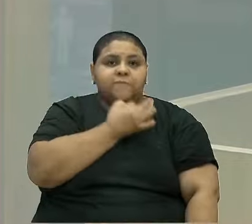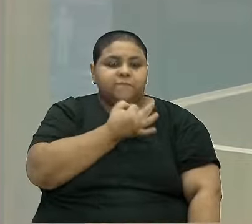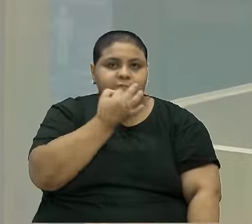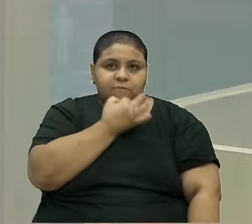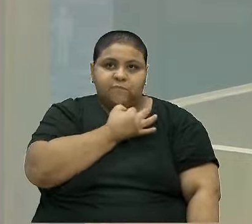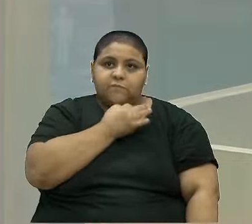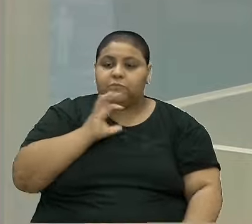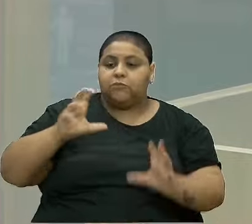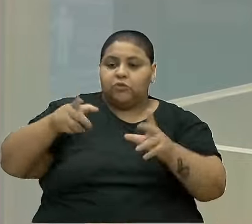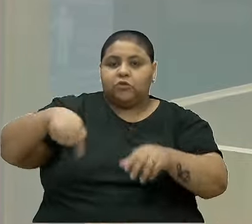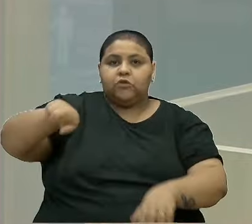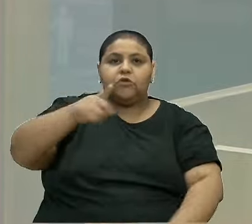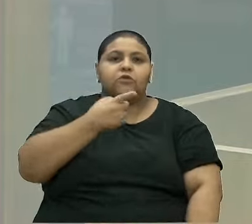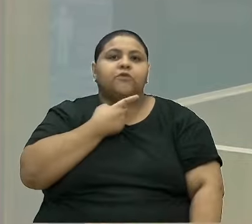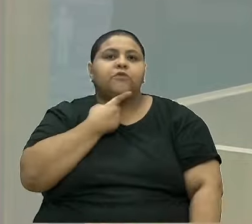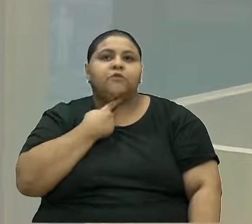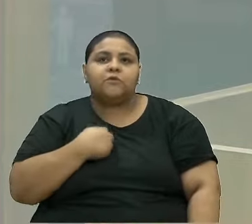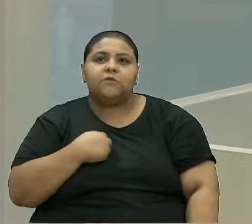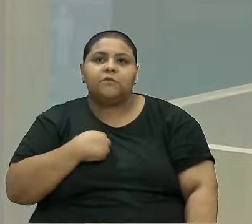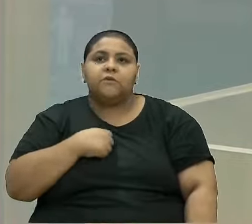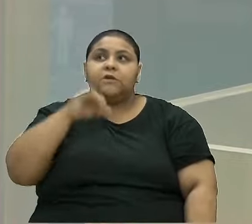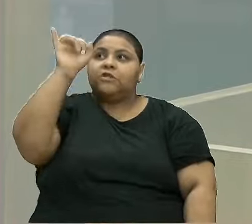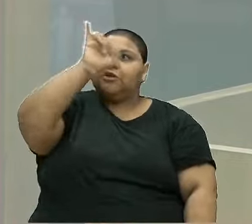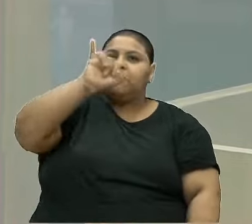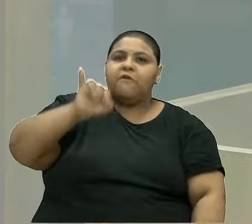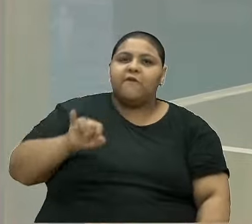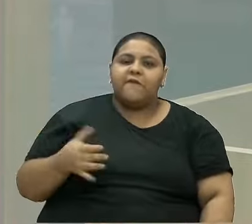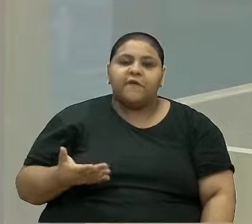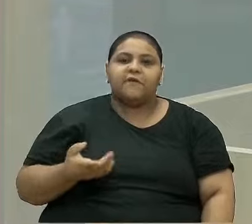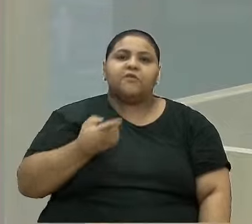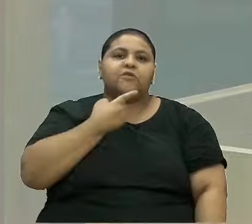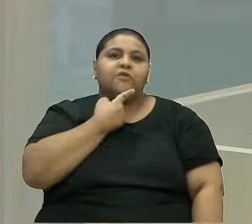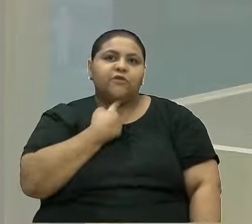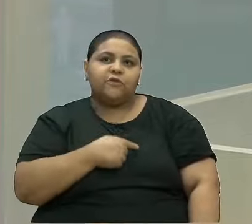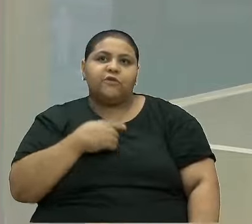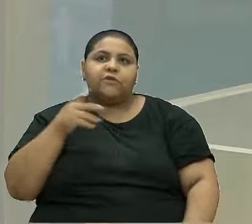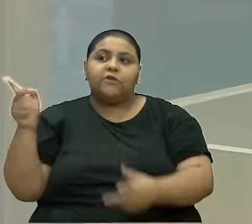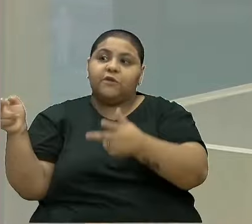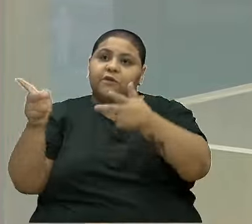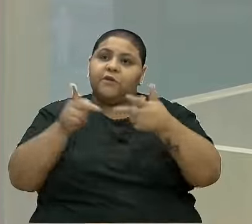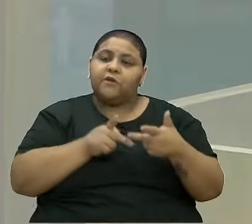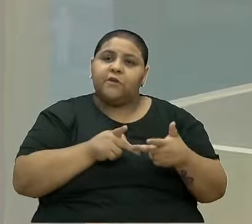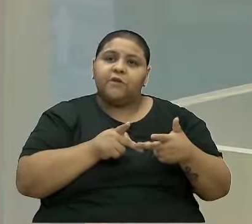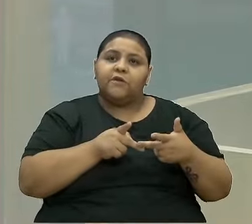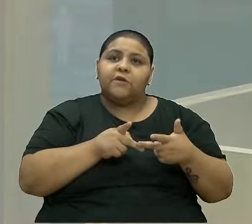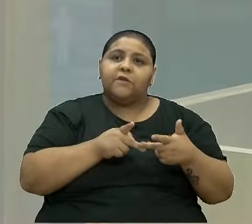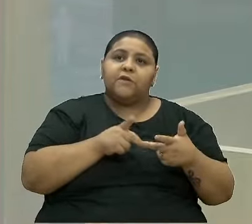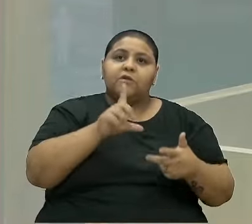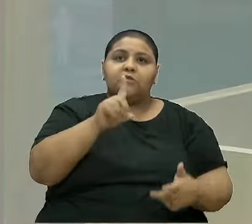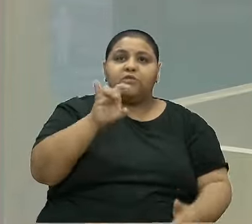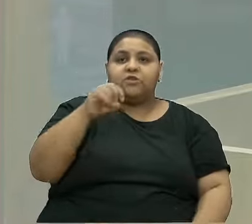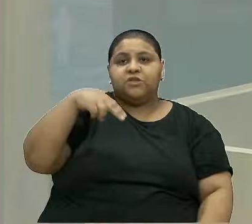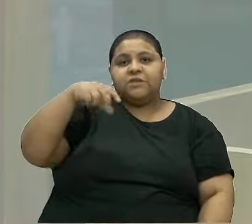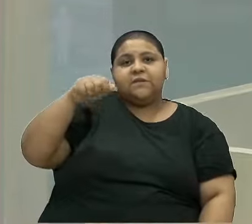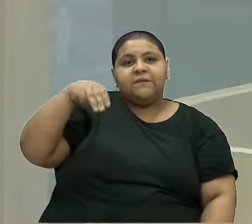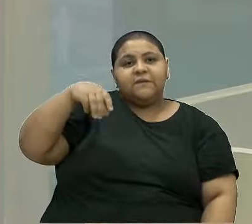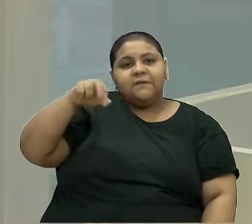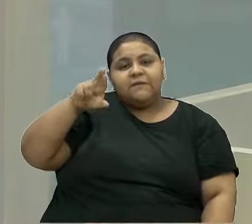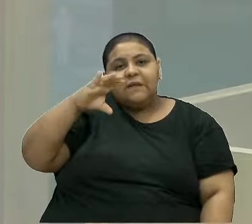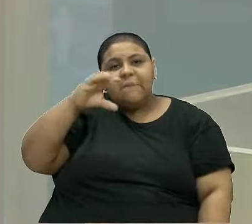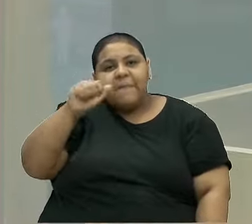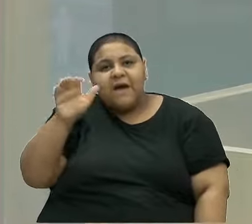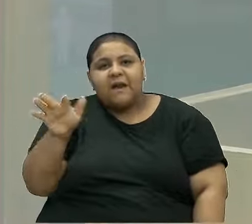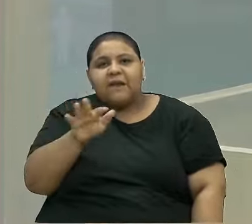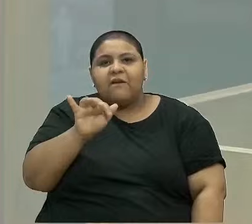todo mundo gosta de ir para a Itália, todo mundo gosta de visitar os cases na Dinamarca, na Finlândia,